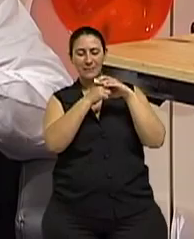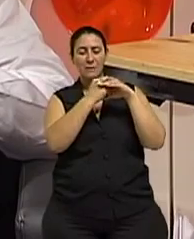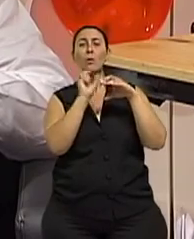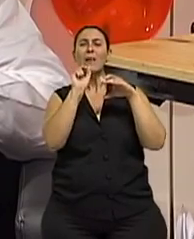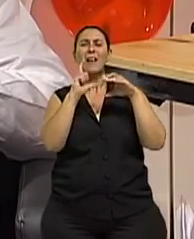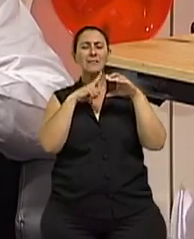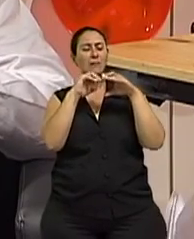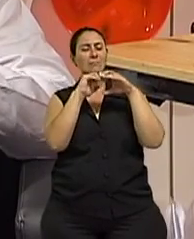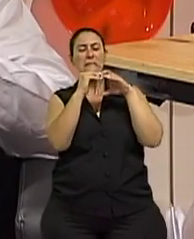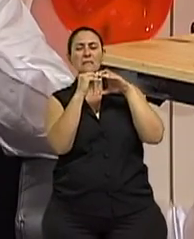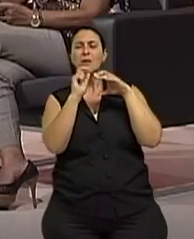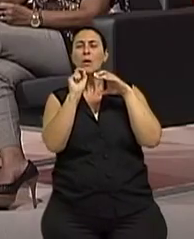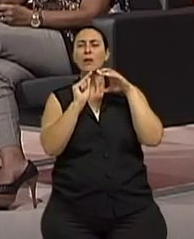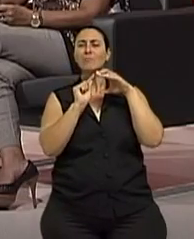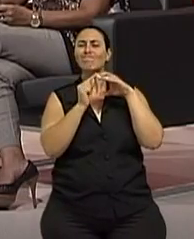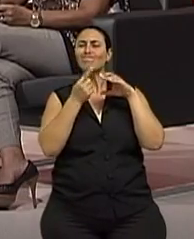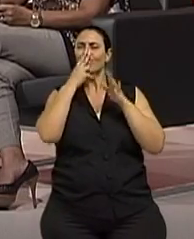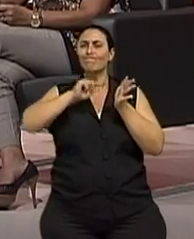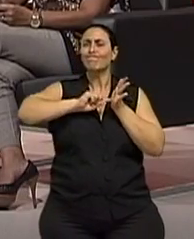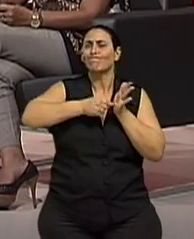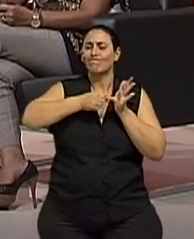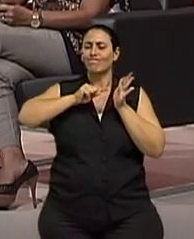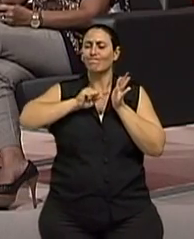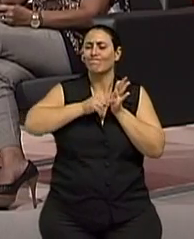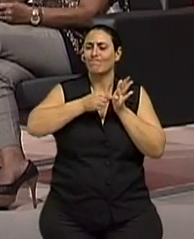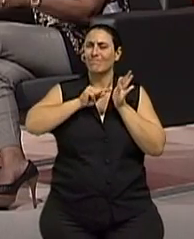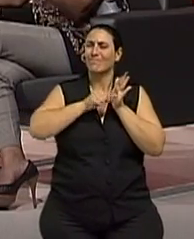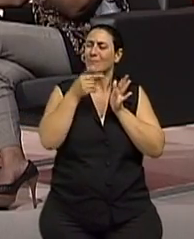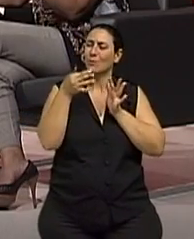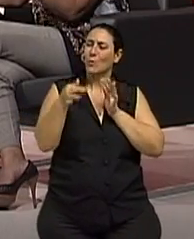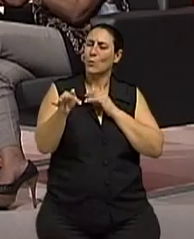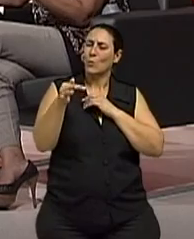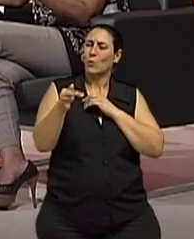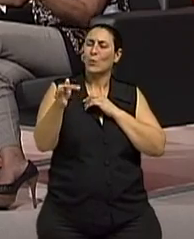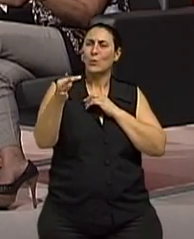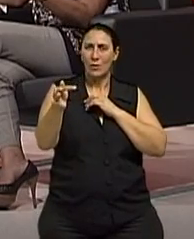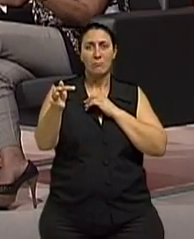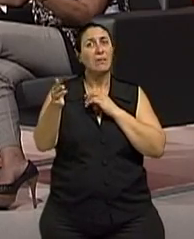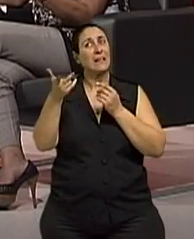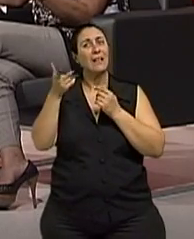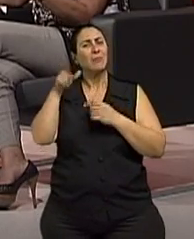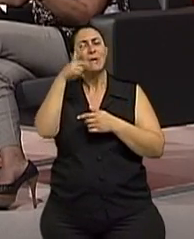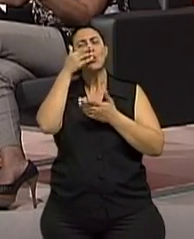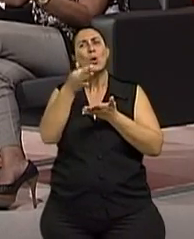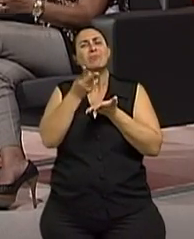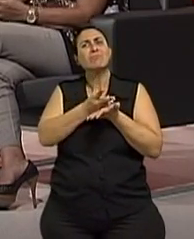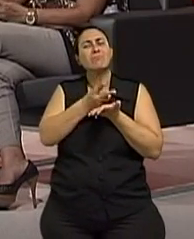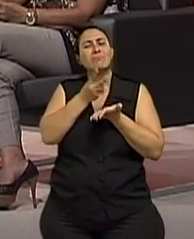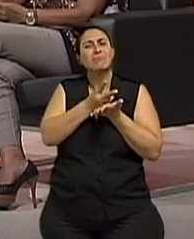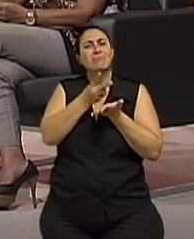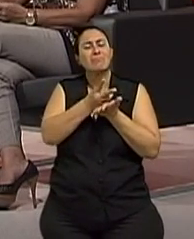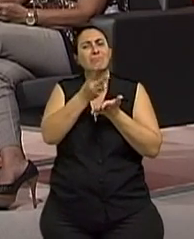pedrinha no sapato. E aí acaba causando muita dor, muita... E permanente, então isso incomoda. Dor permanente, dor diária.